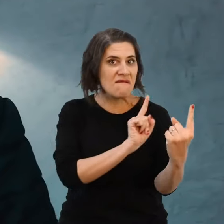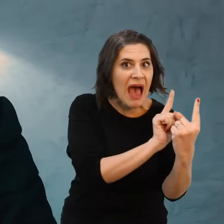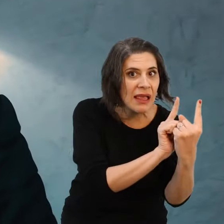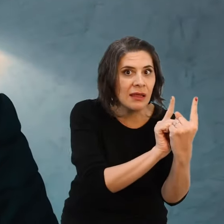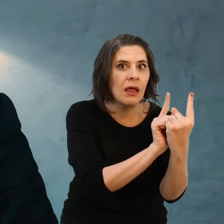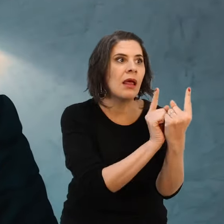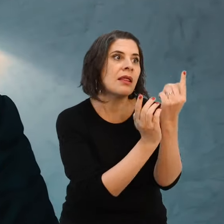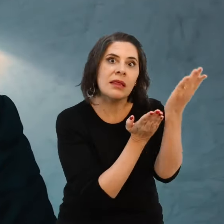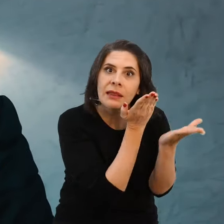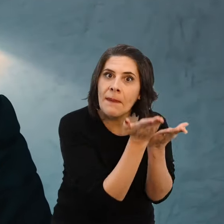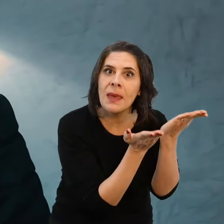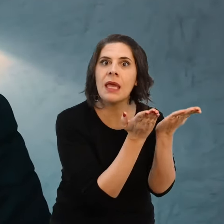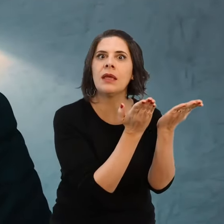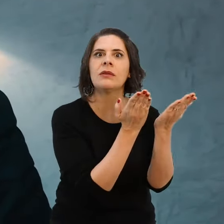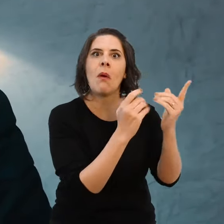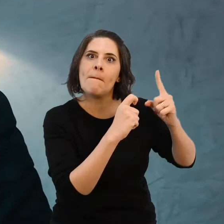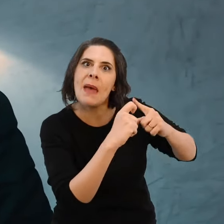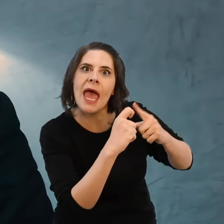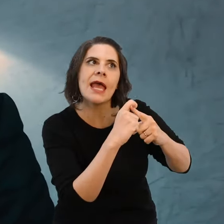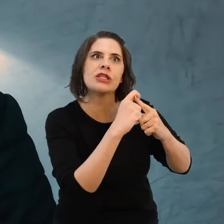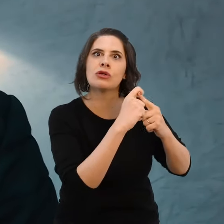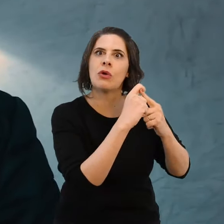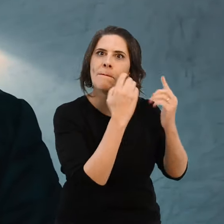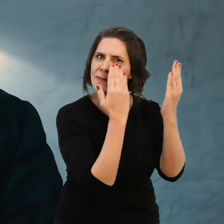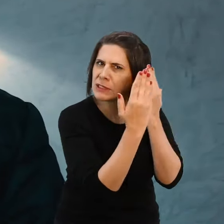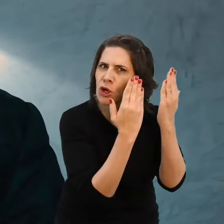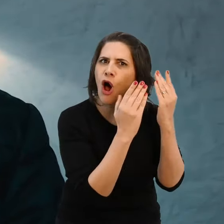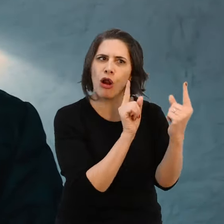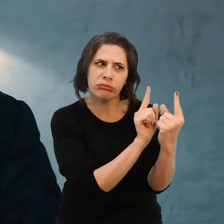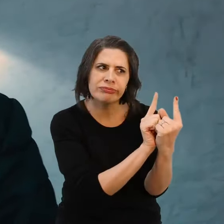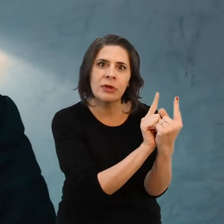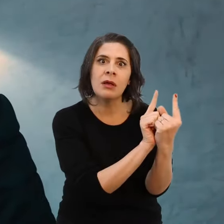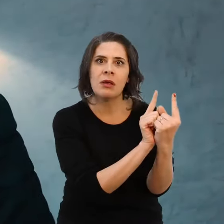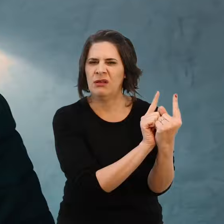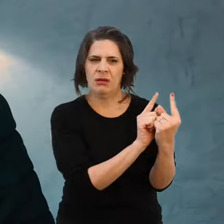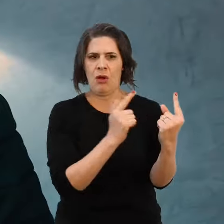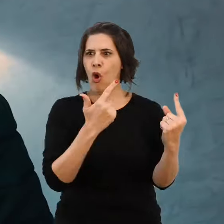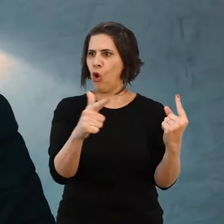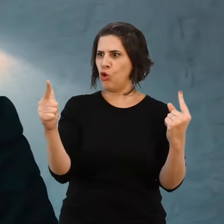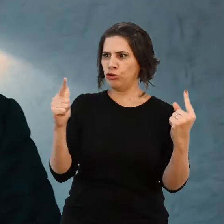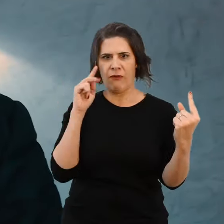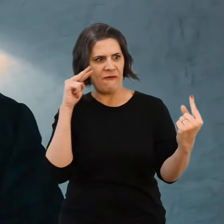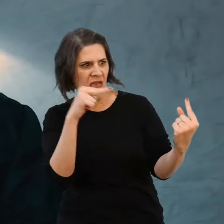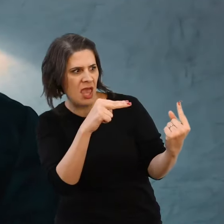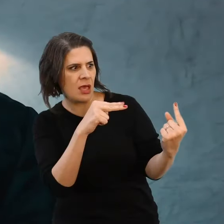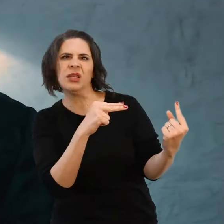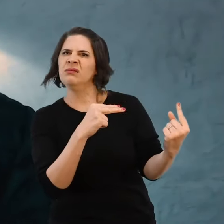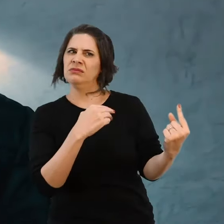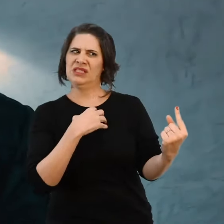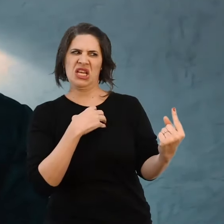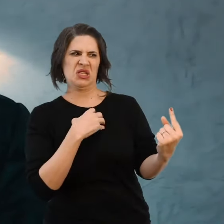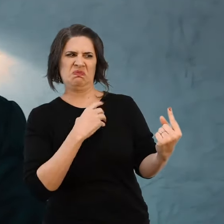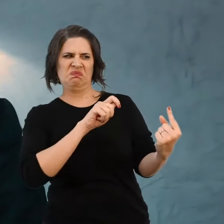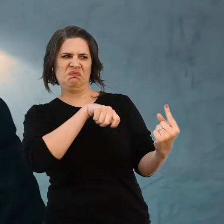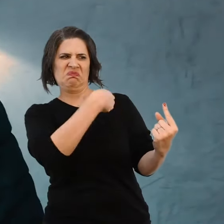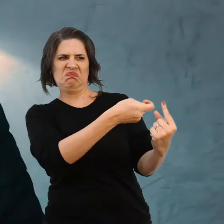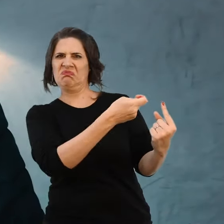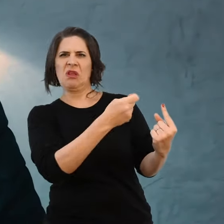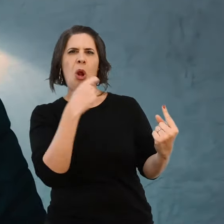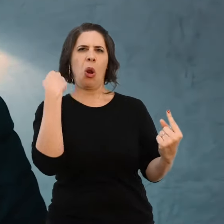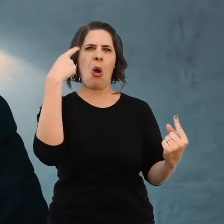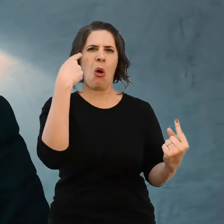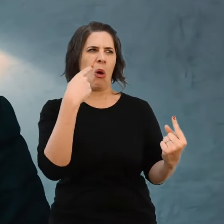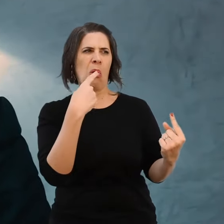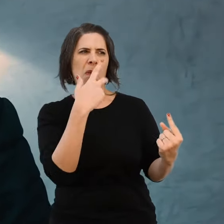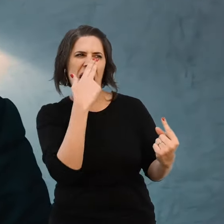psiquiátrico, geralmente são tratadas como loucas ou como pessoas desajustadas, entre outros nomes